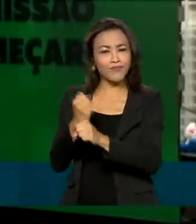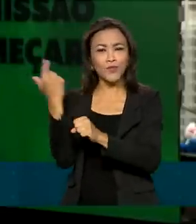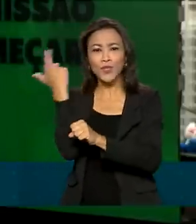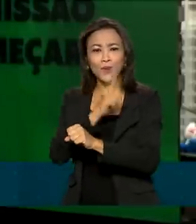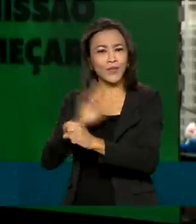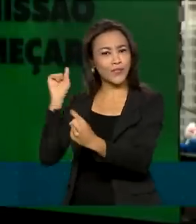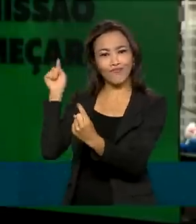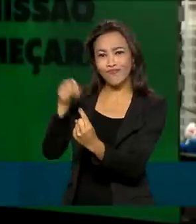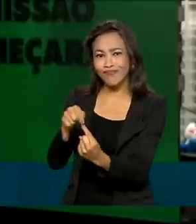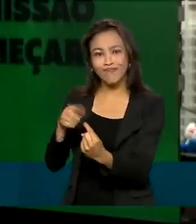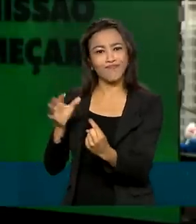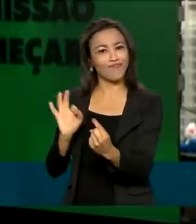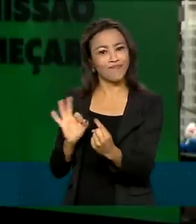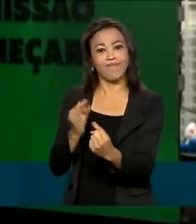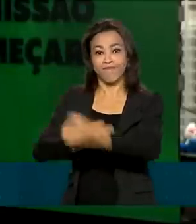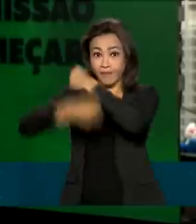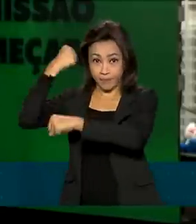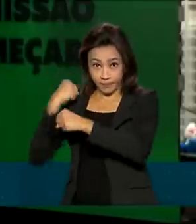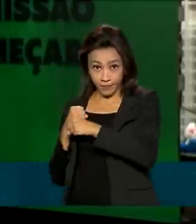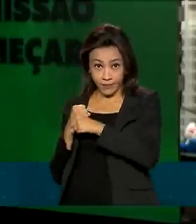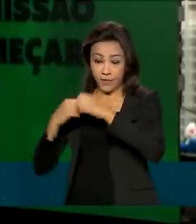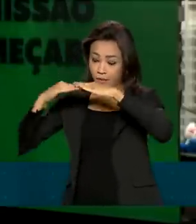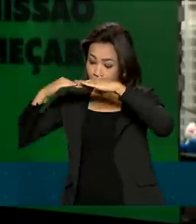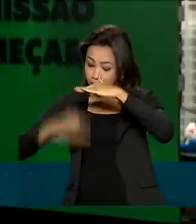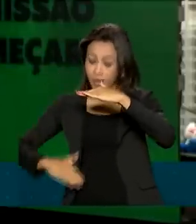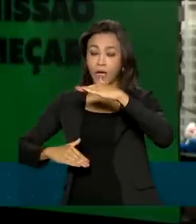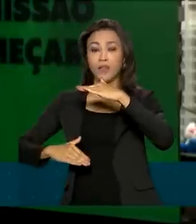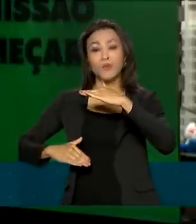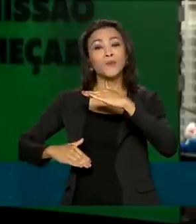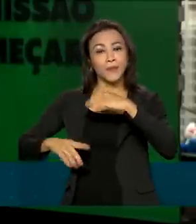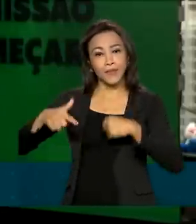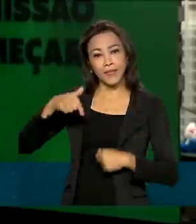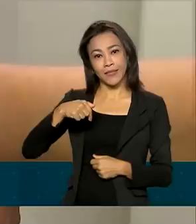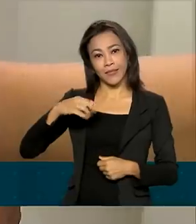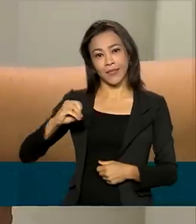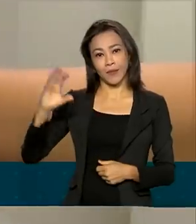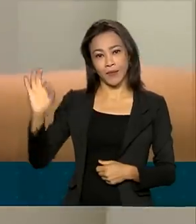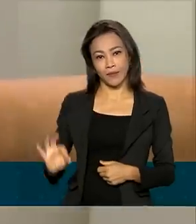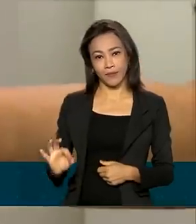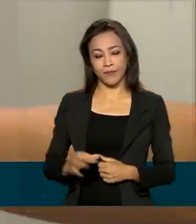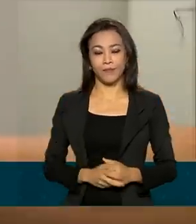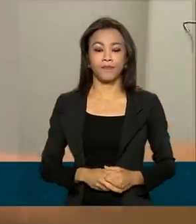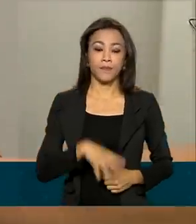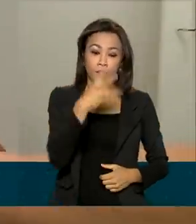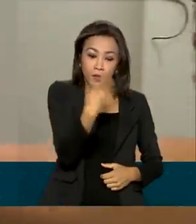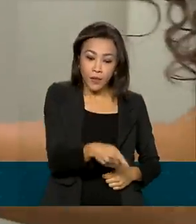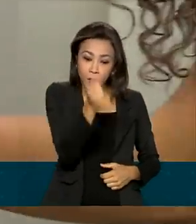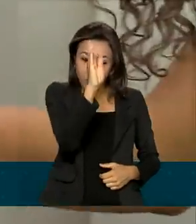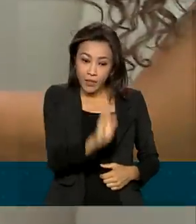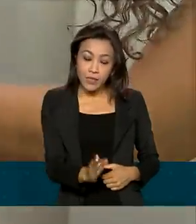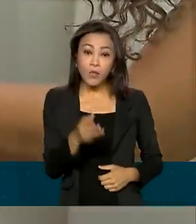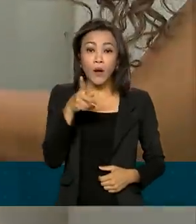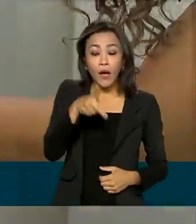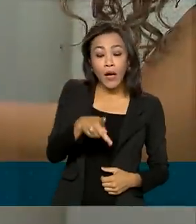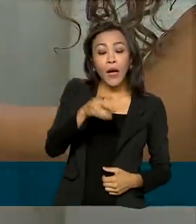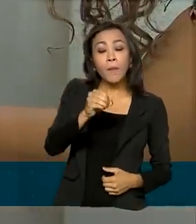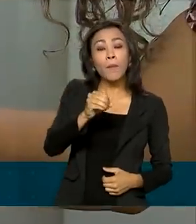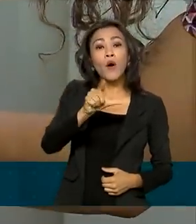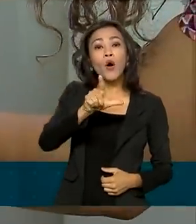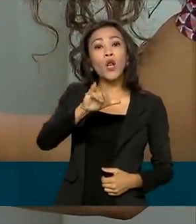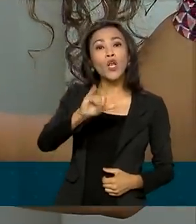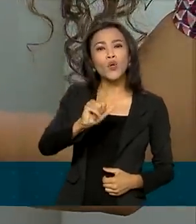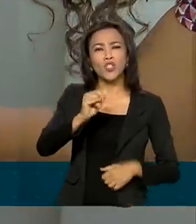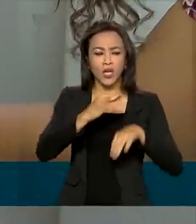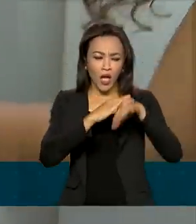sido atingida. No ano passado, ficou abaixo dos 70%. No Brasil, a polio está erradicada